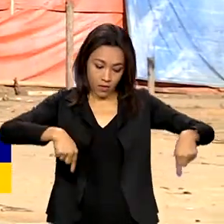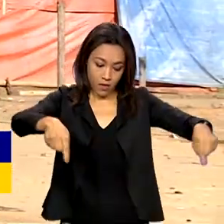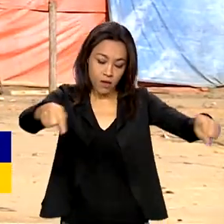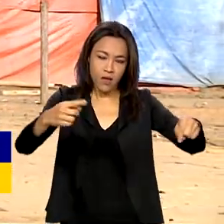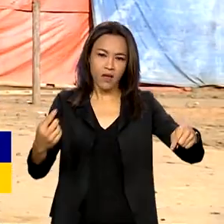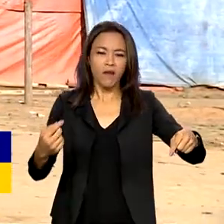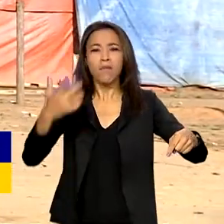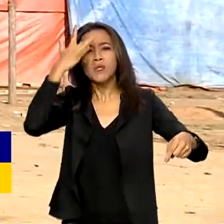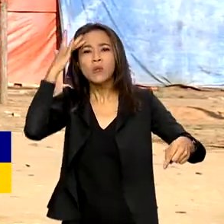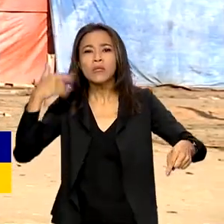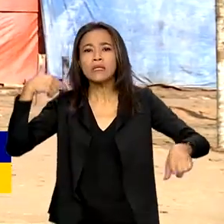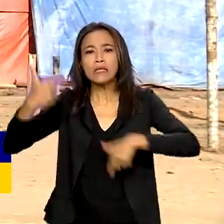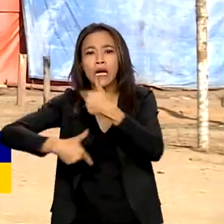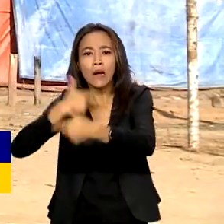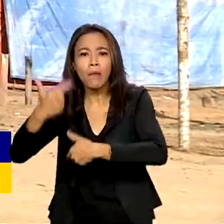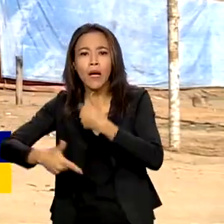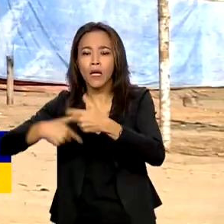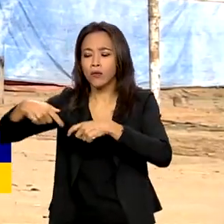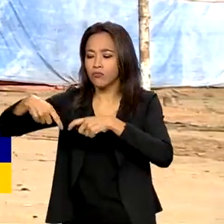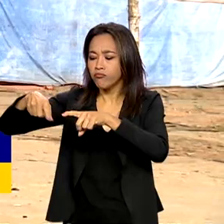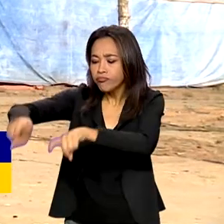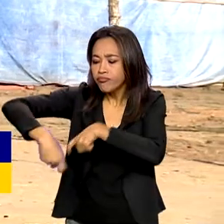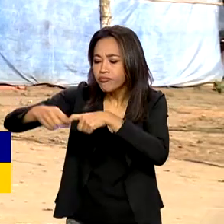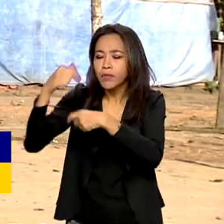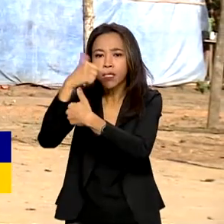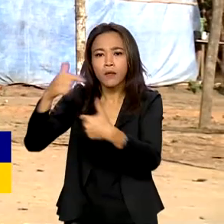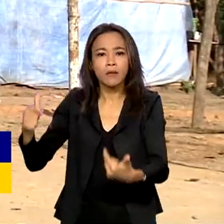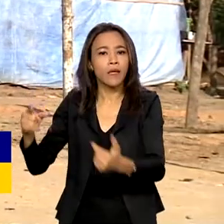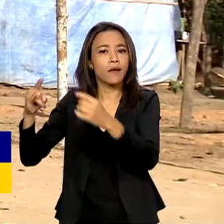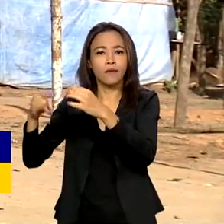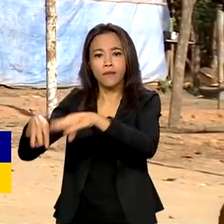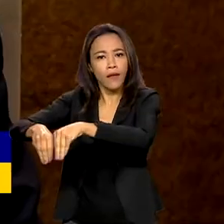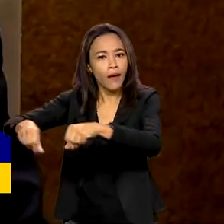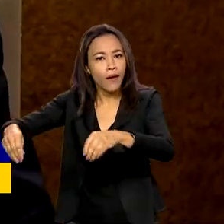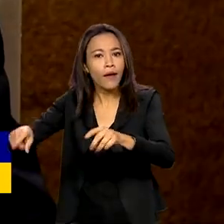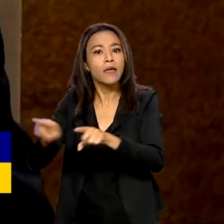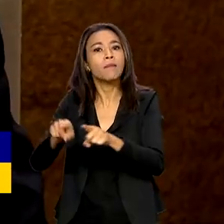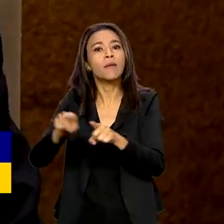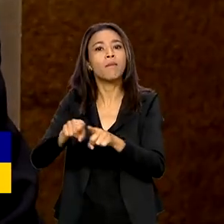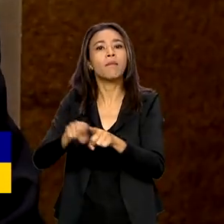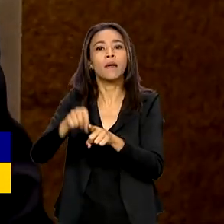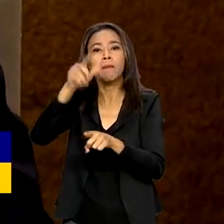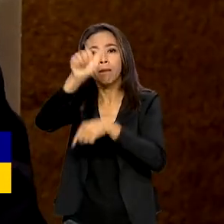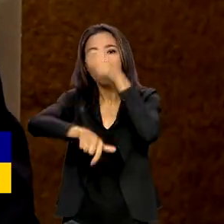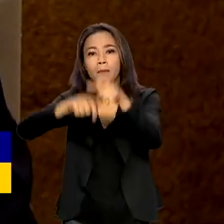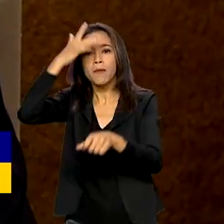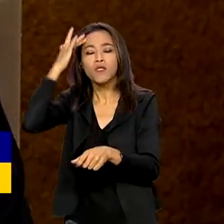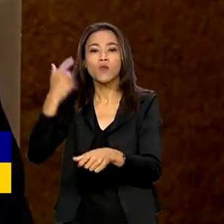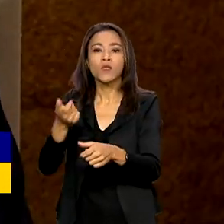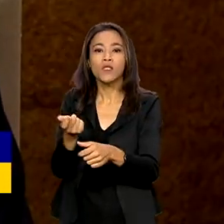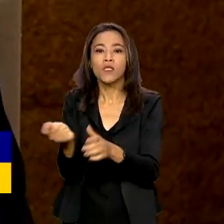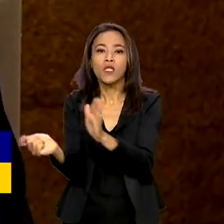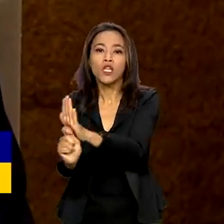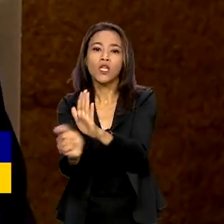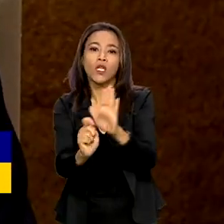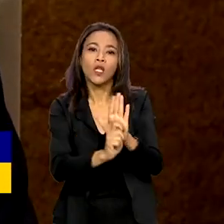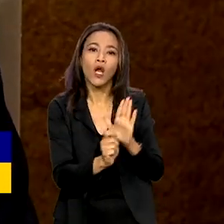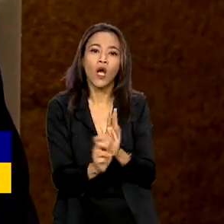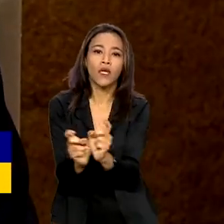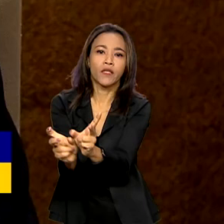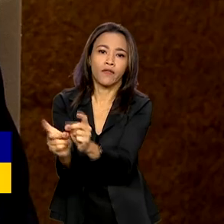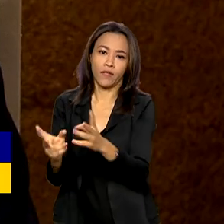desde trabalhadores rurais sem terra a traficantes de drogas. Há pessoas com diferentes intenções lá dentro.